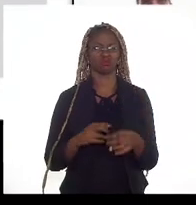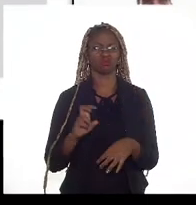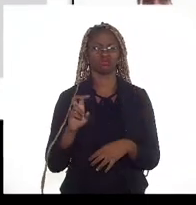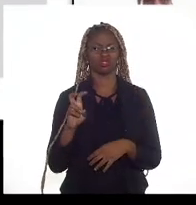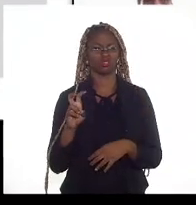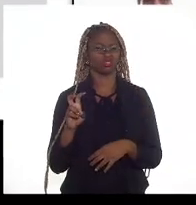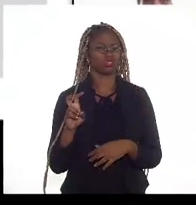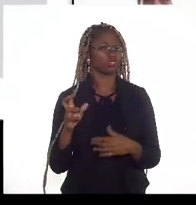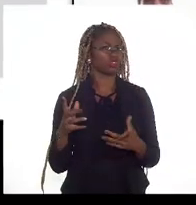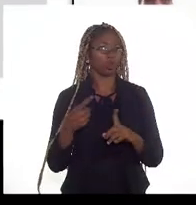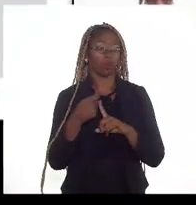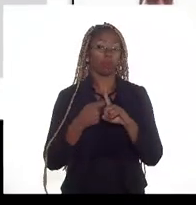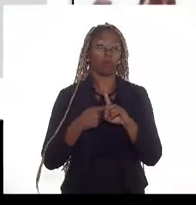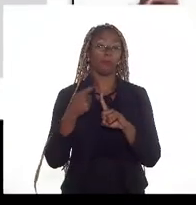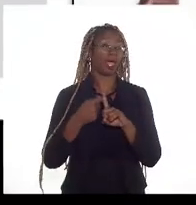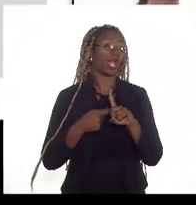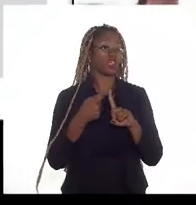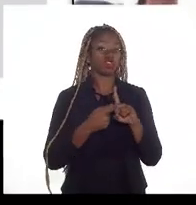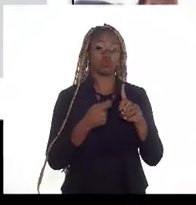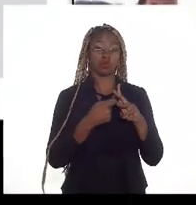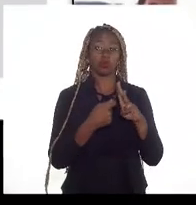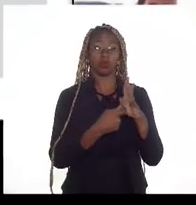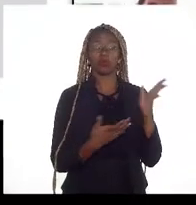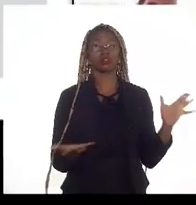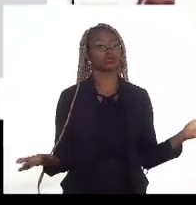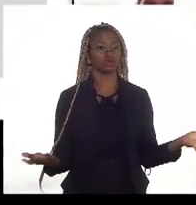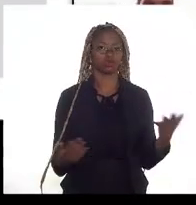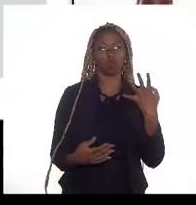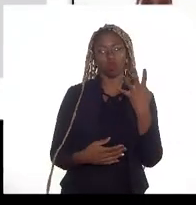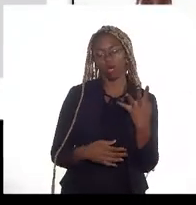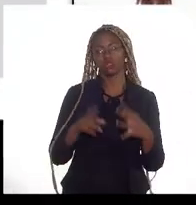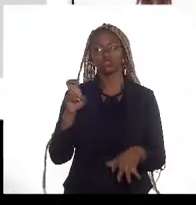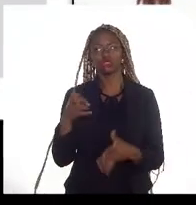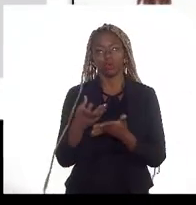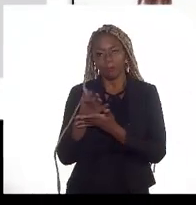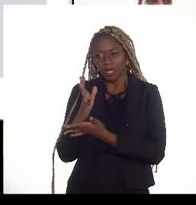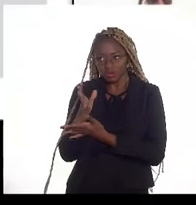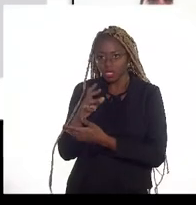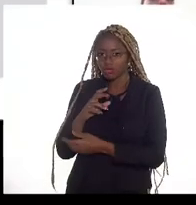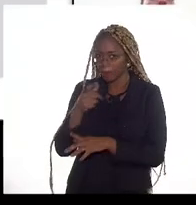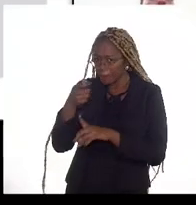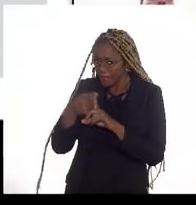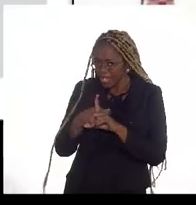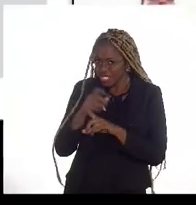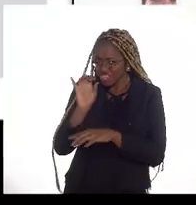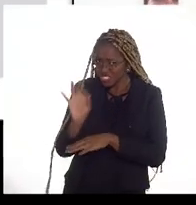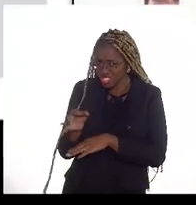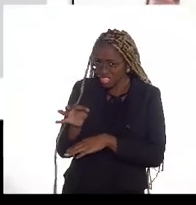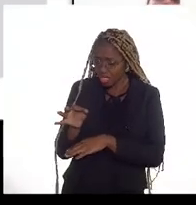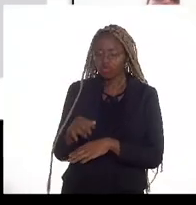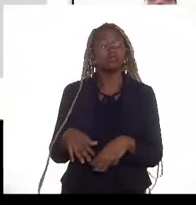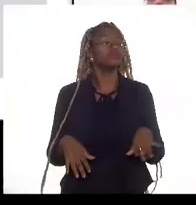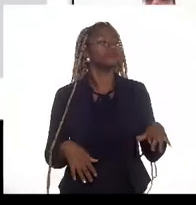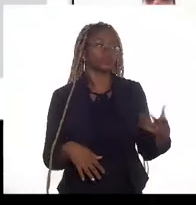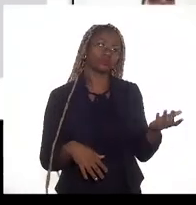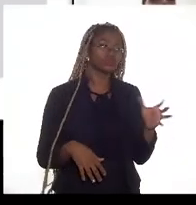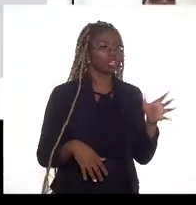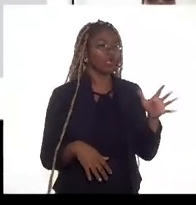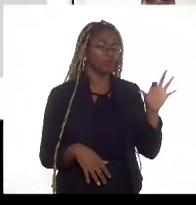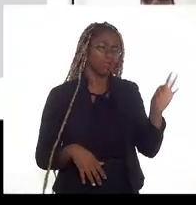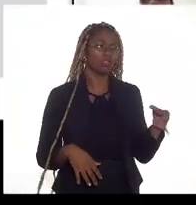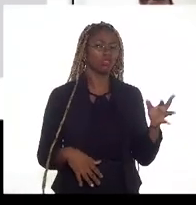por mês. 4 ou 5 validações por mês. Não é isso? É trocazinha.